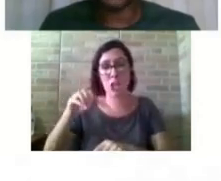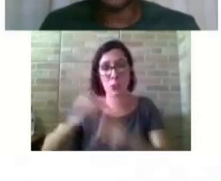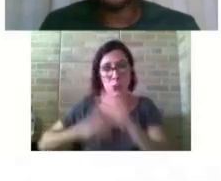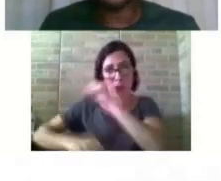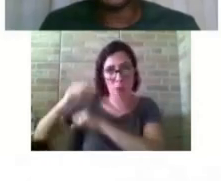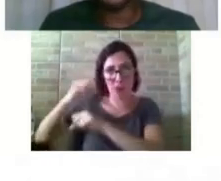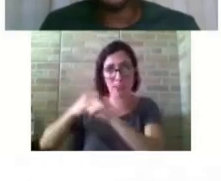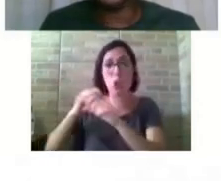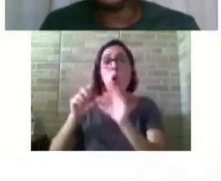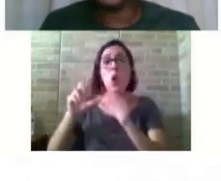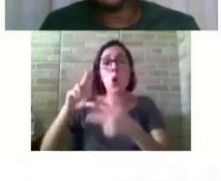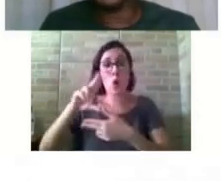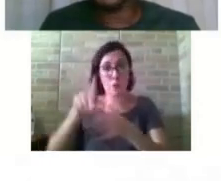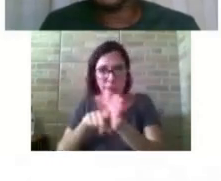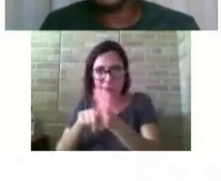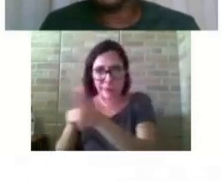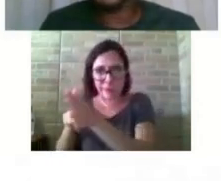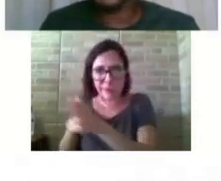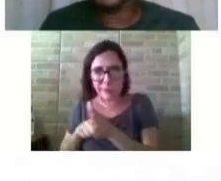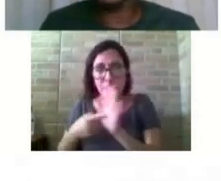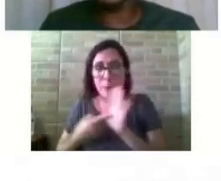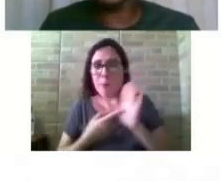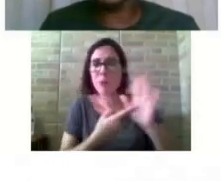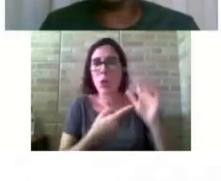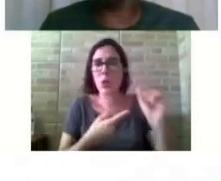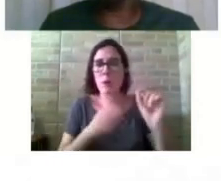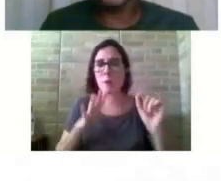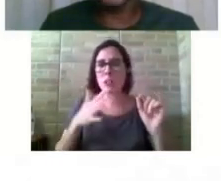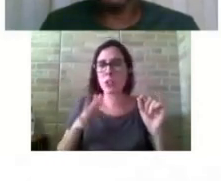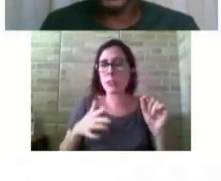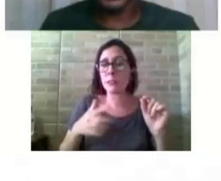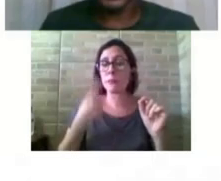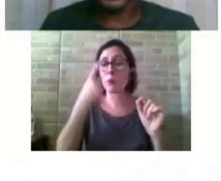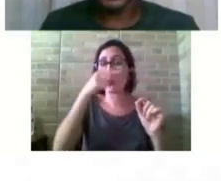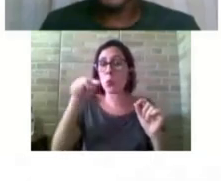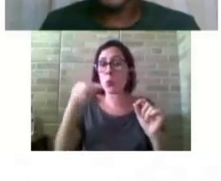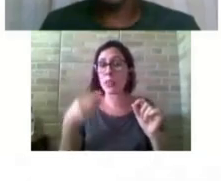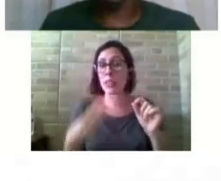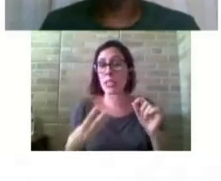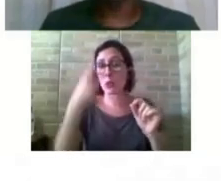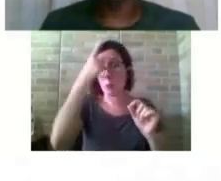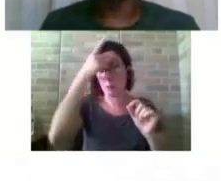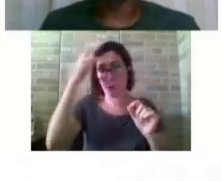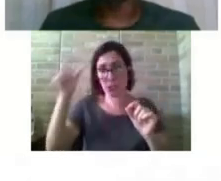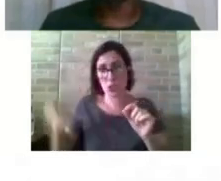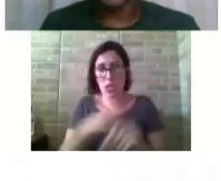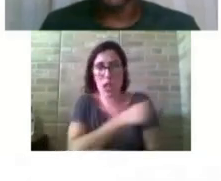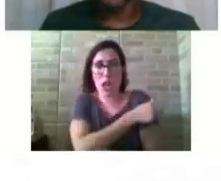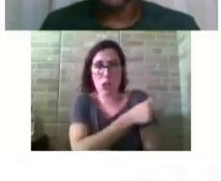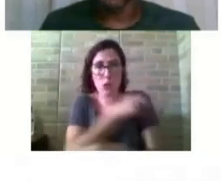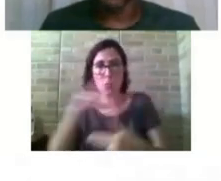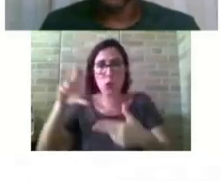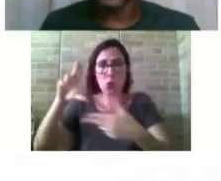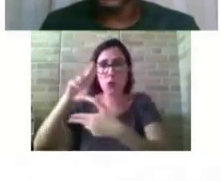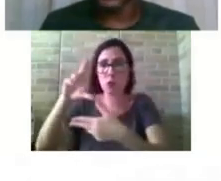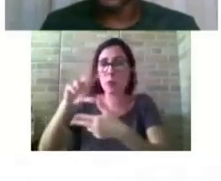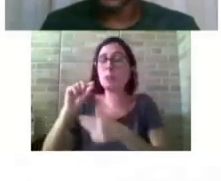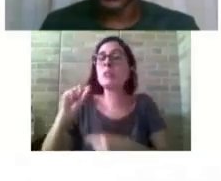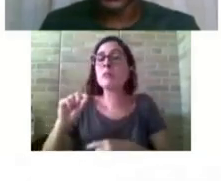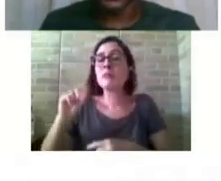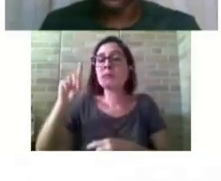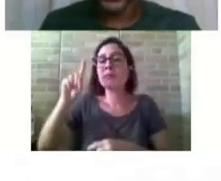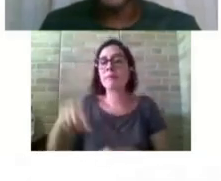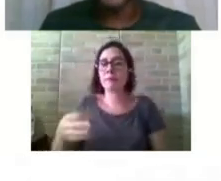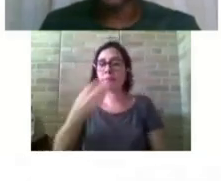quase um terço dos estudantes de graduação disseram ter renda familiar de até um salário mínimo e meio desses,